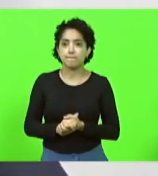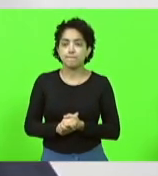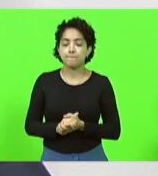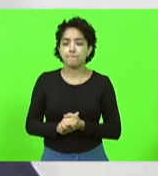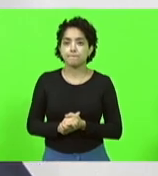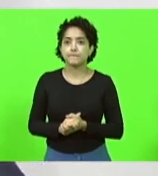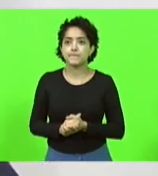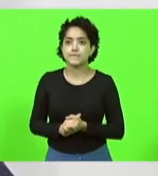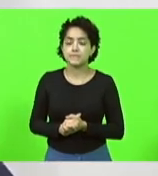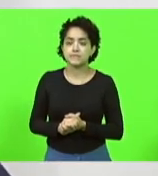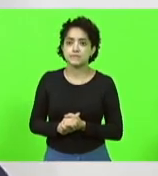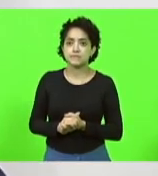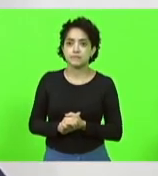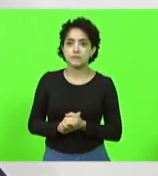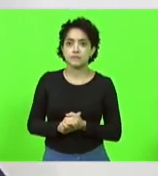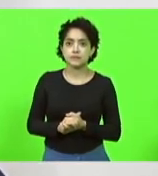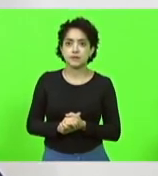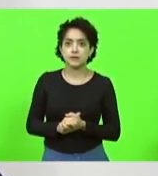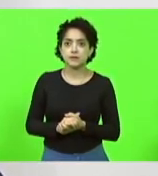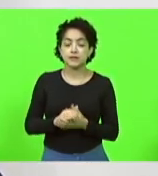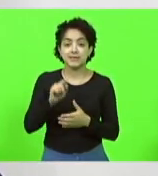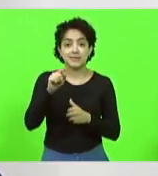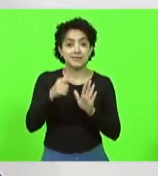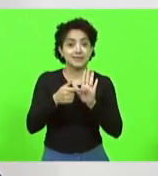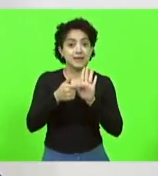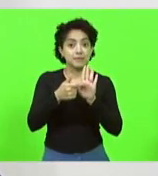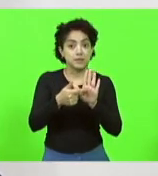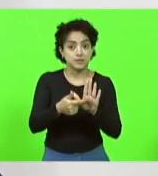E lá na apresentação